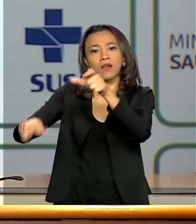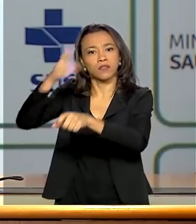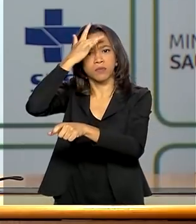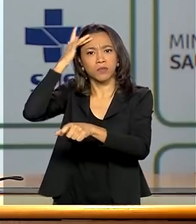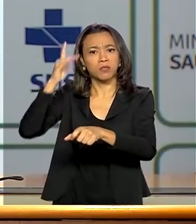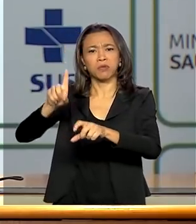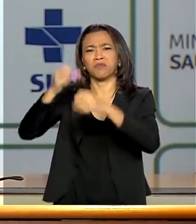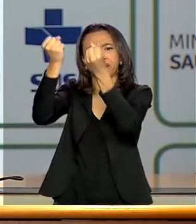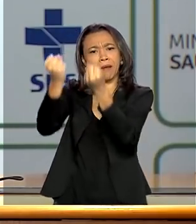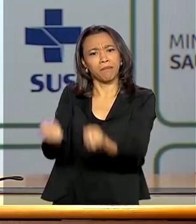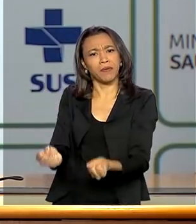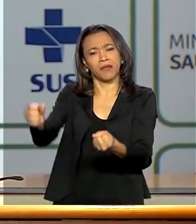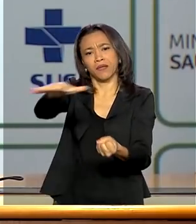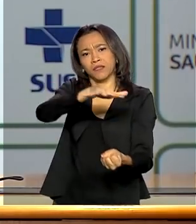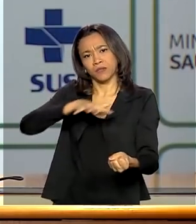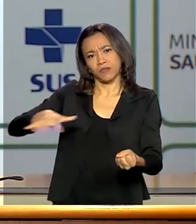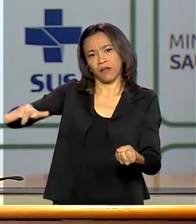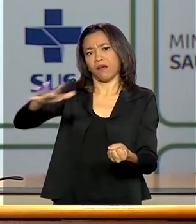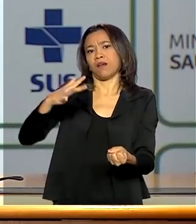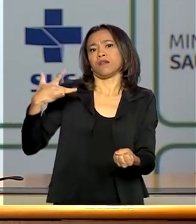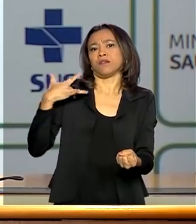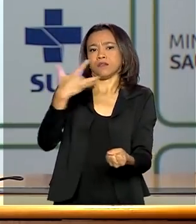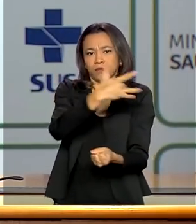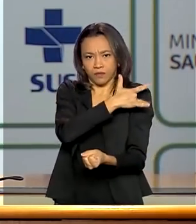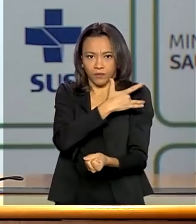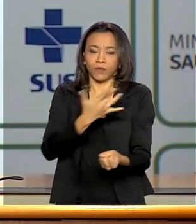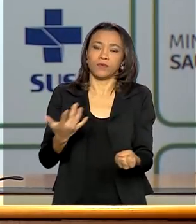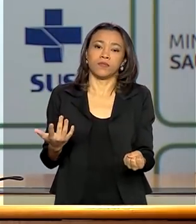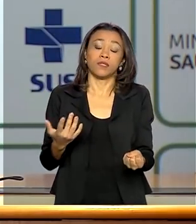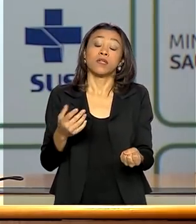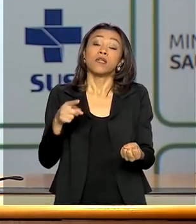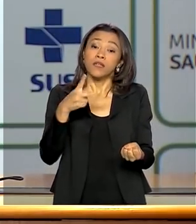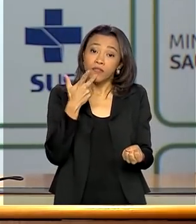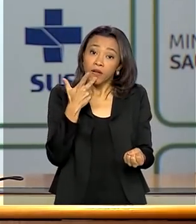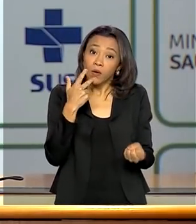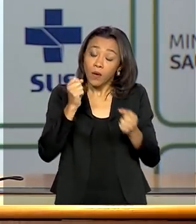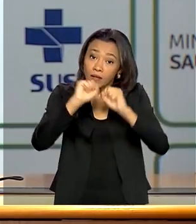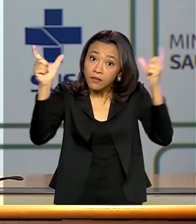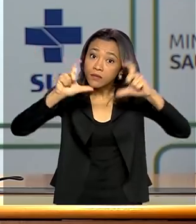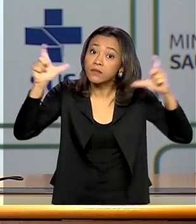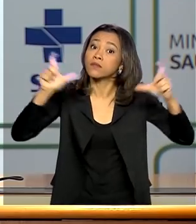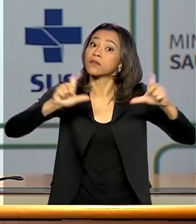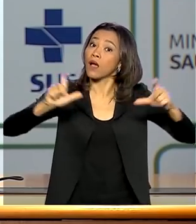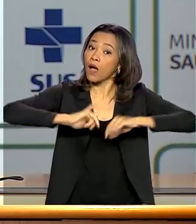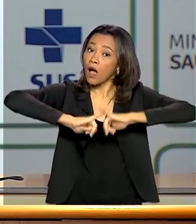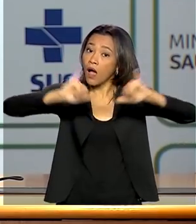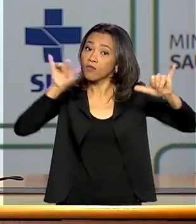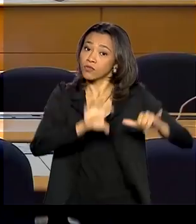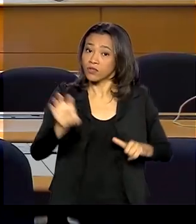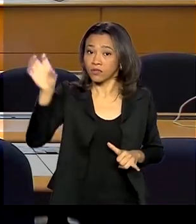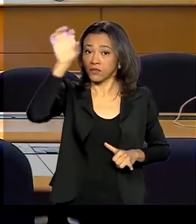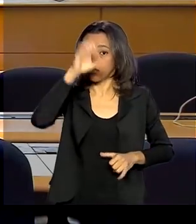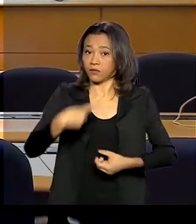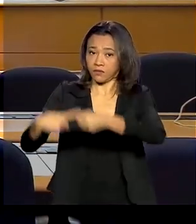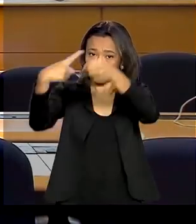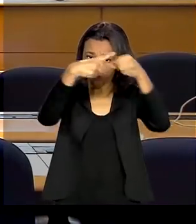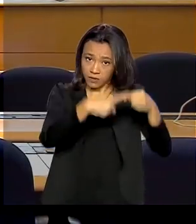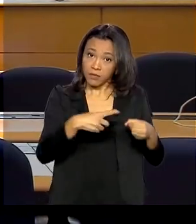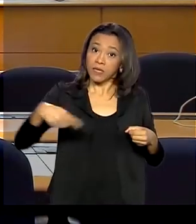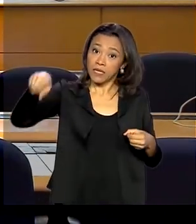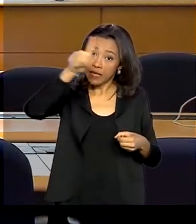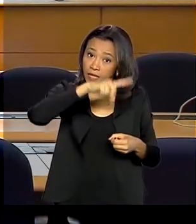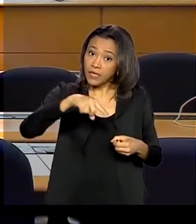trabalhadores e os sistemas de logística e saúde. E deixou um alerta aos estados e municípios para que